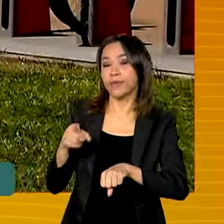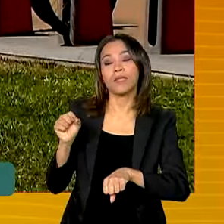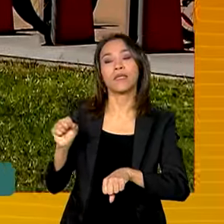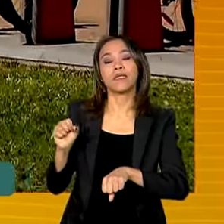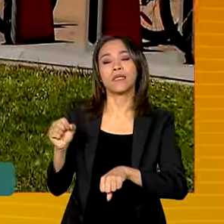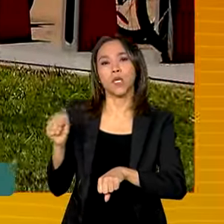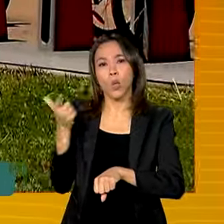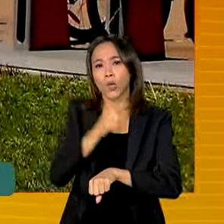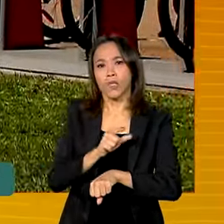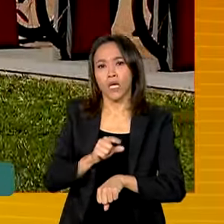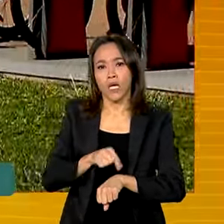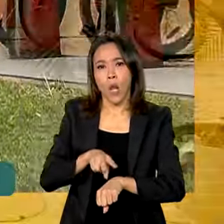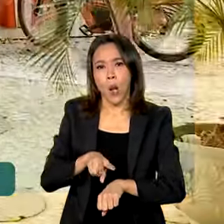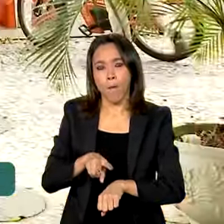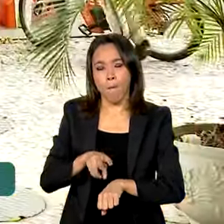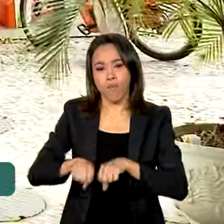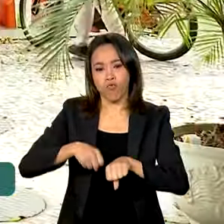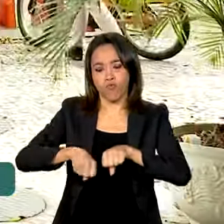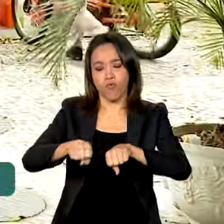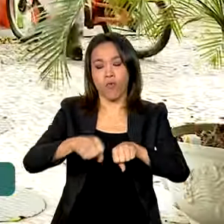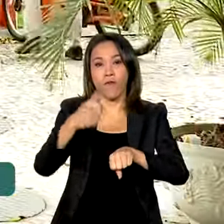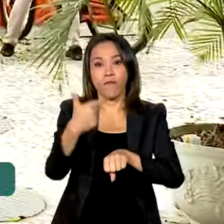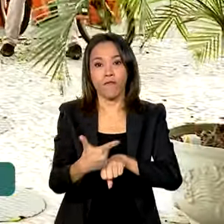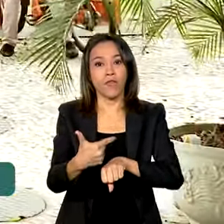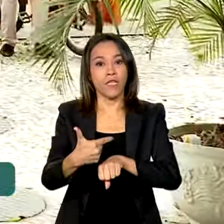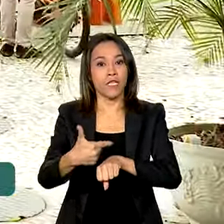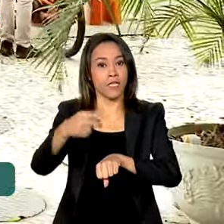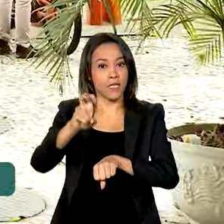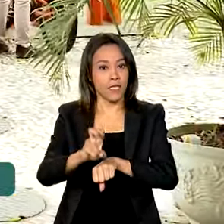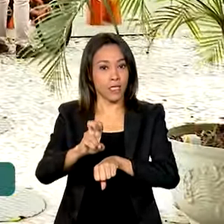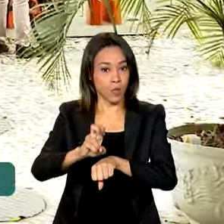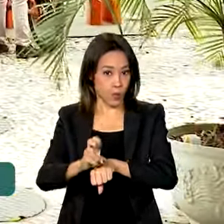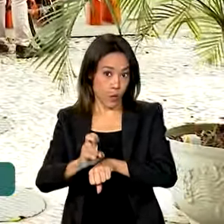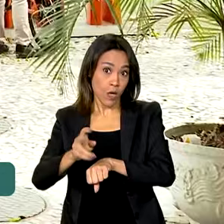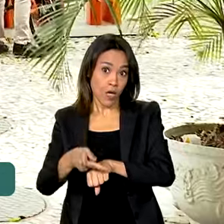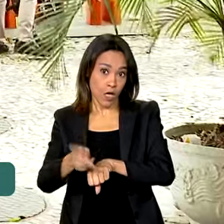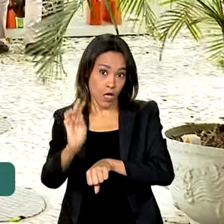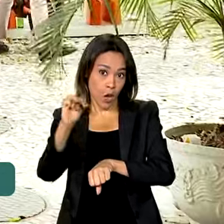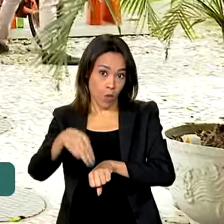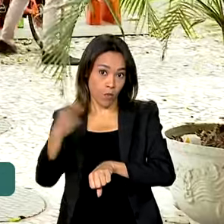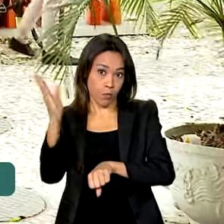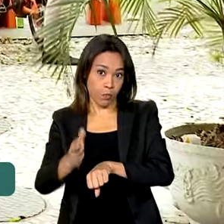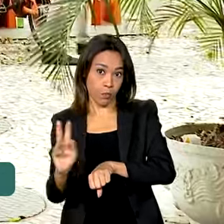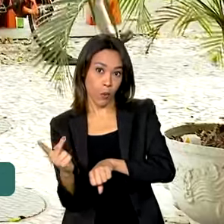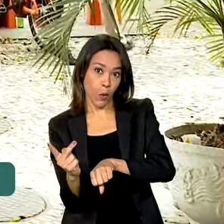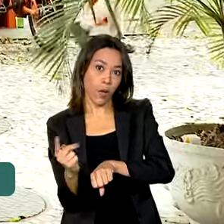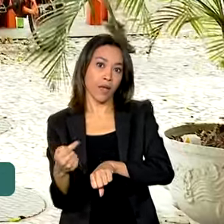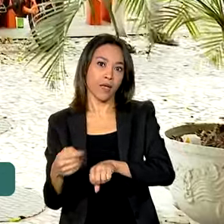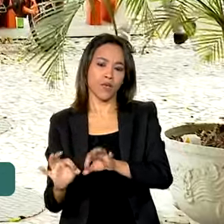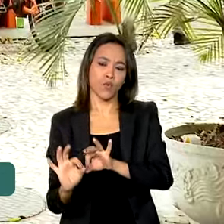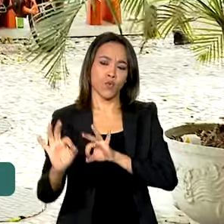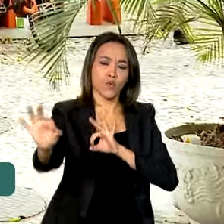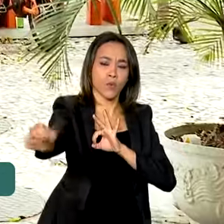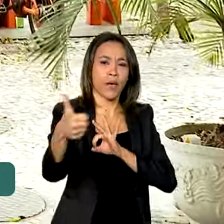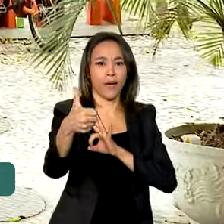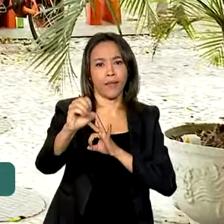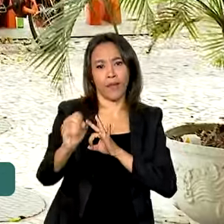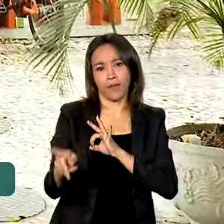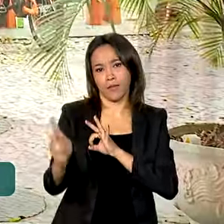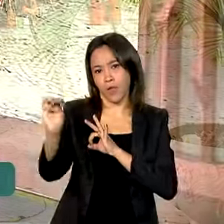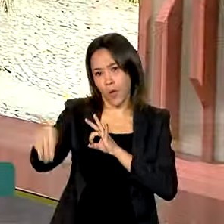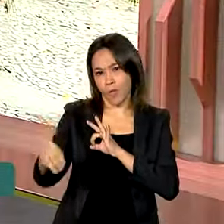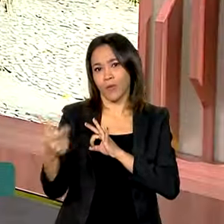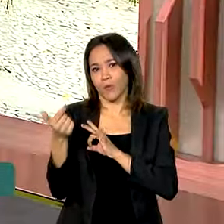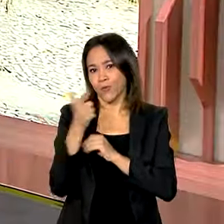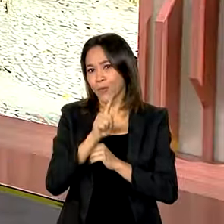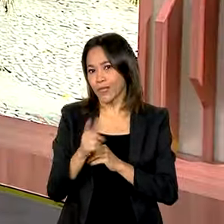atingem velocidade máxima de até 25 km por hora e fazem trajetos de até 10 km. Vanessa, eu volto com você.